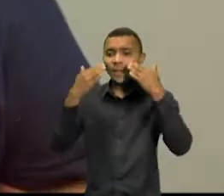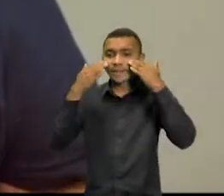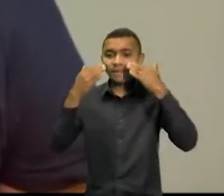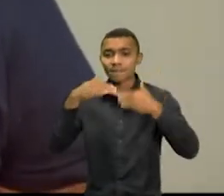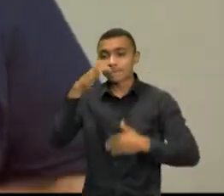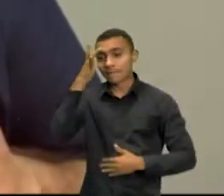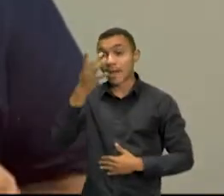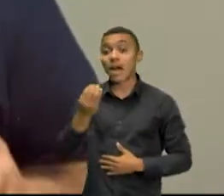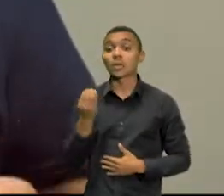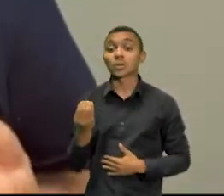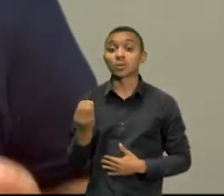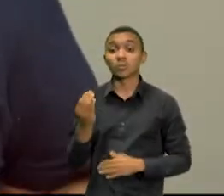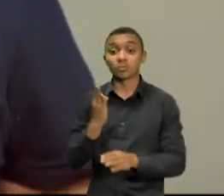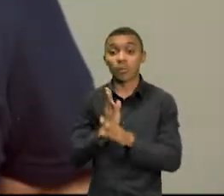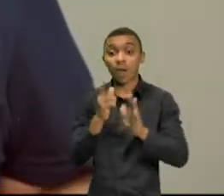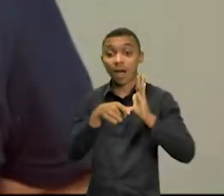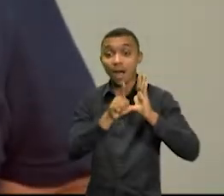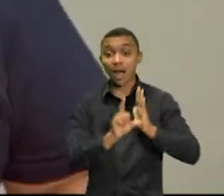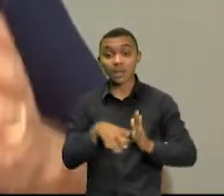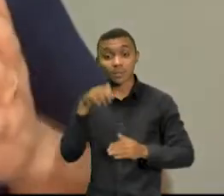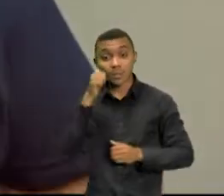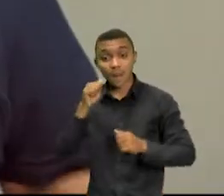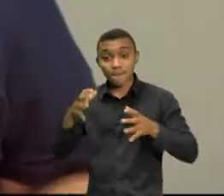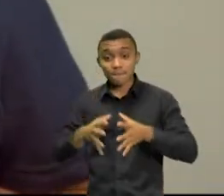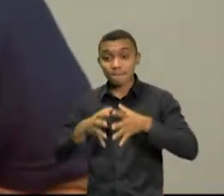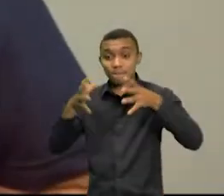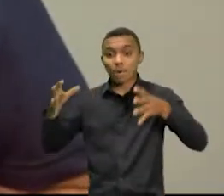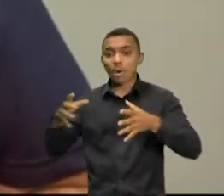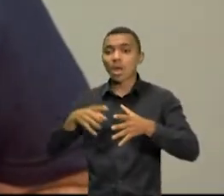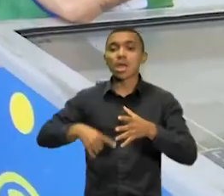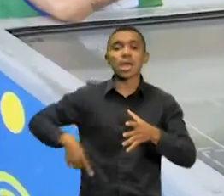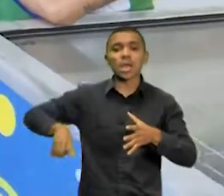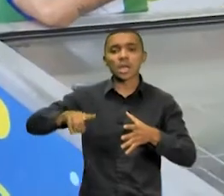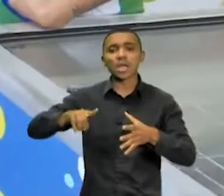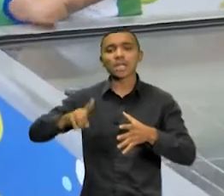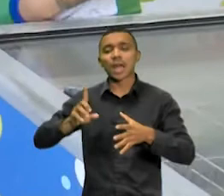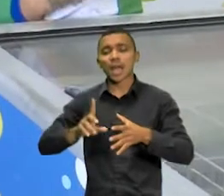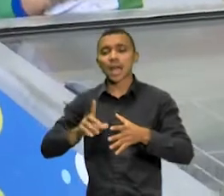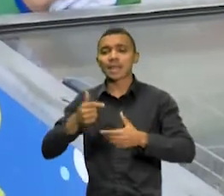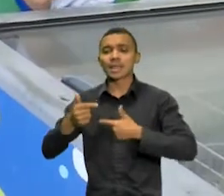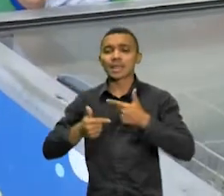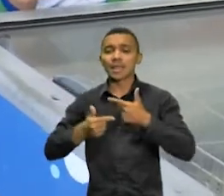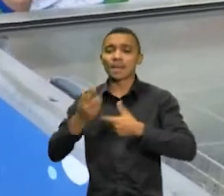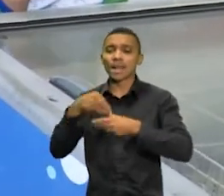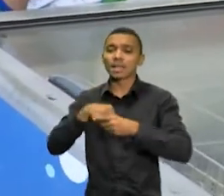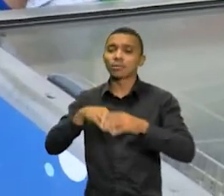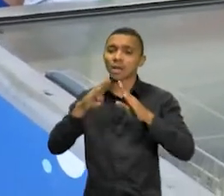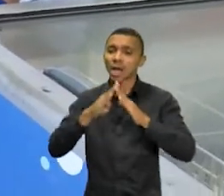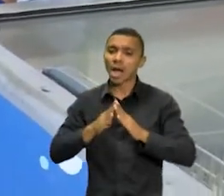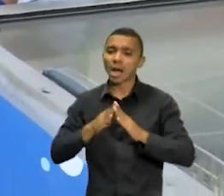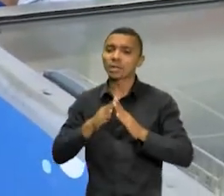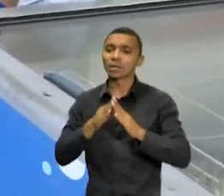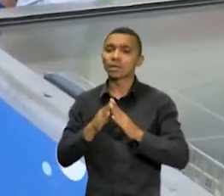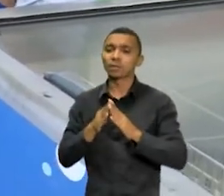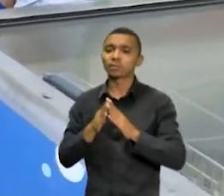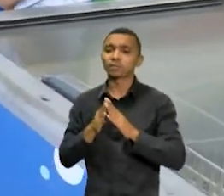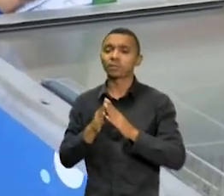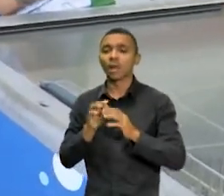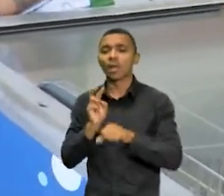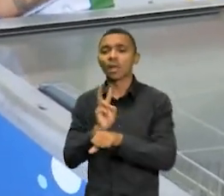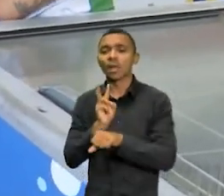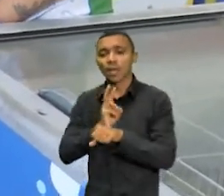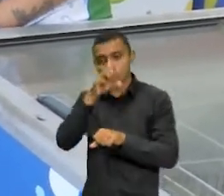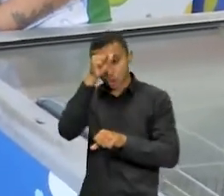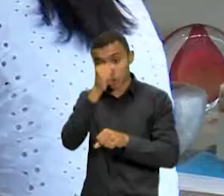consideramos que a grande maioria das mulheres hoje são chefes de família. O empreendedorismo tem tido lugar de destaque